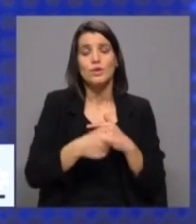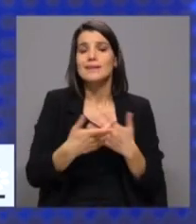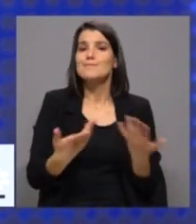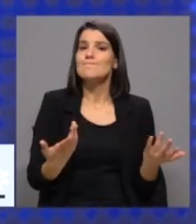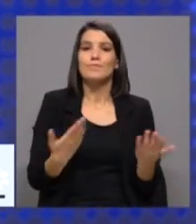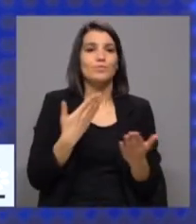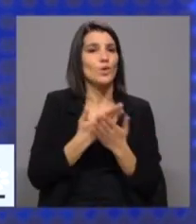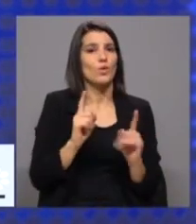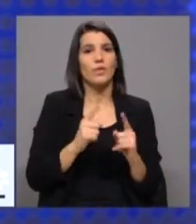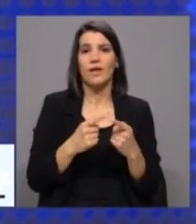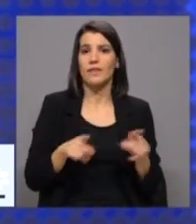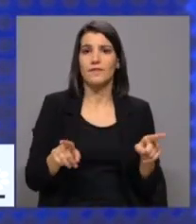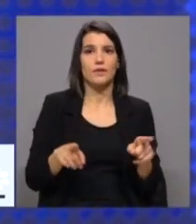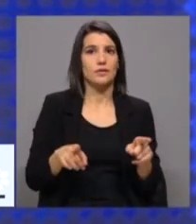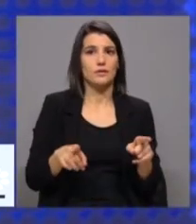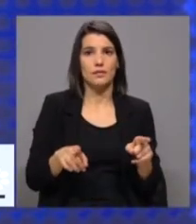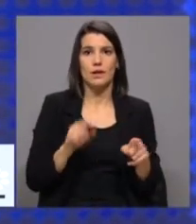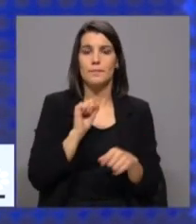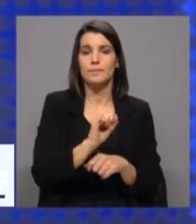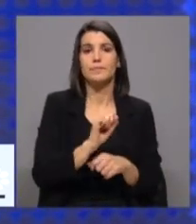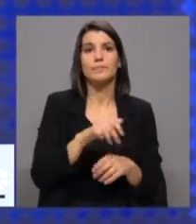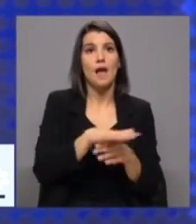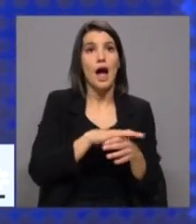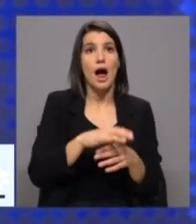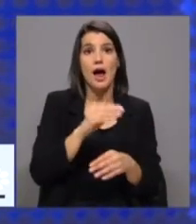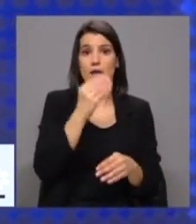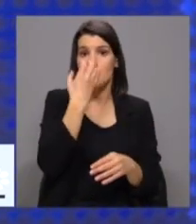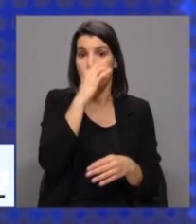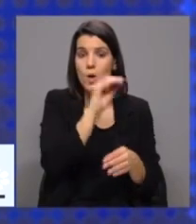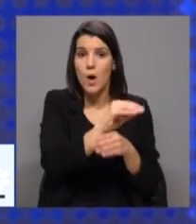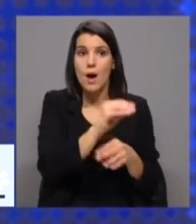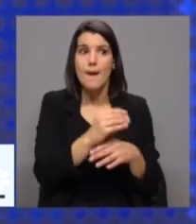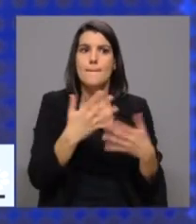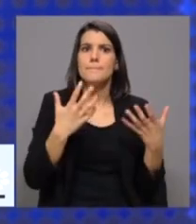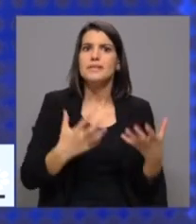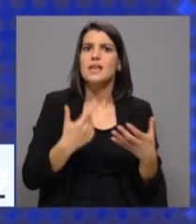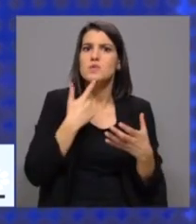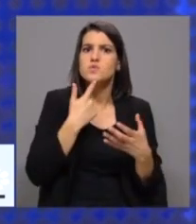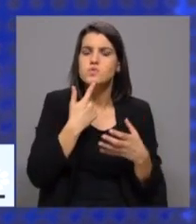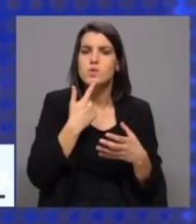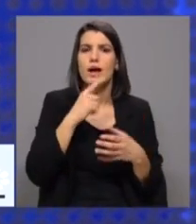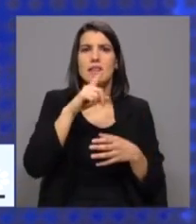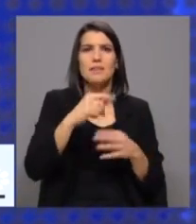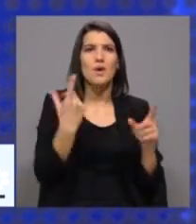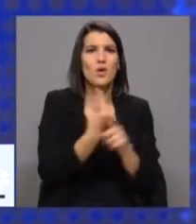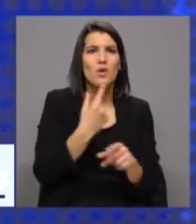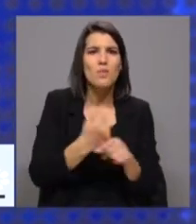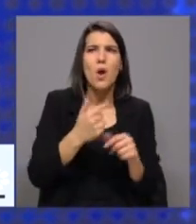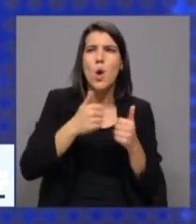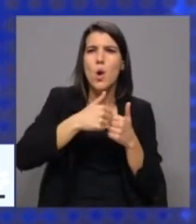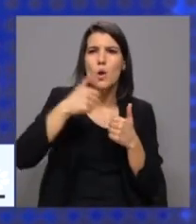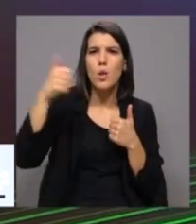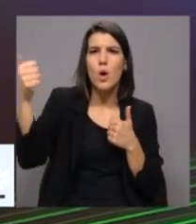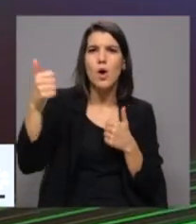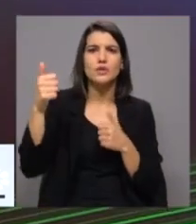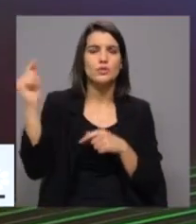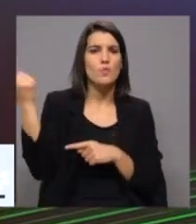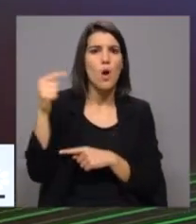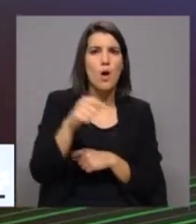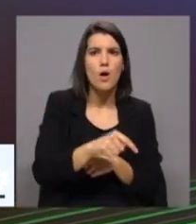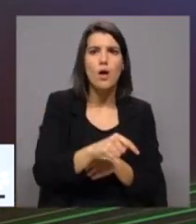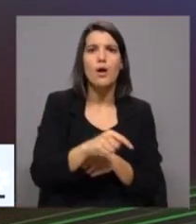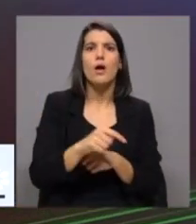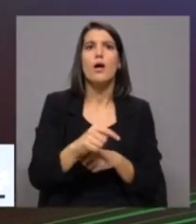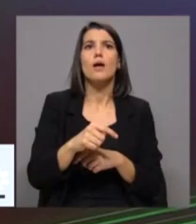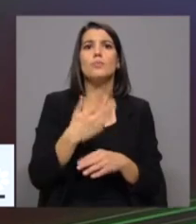uma diferença entre aquilo que é a pecuária muito intensiva, até de importação de muito longe, por exemplo, da